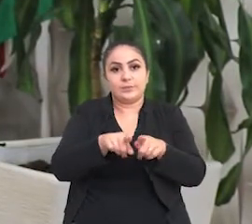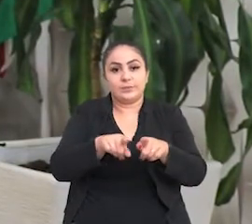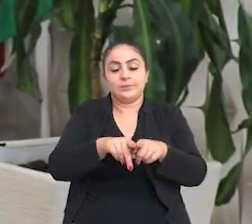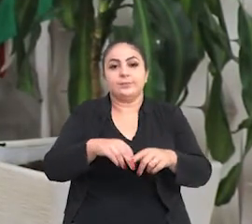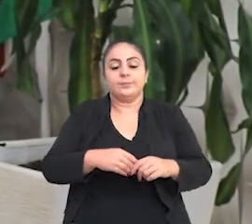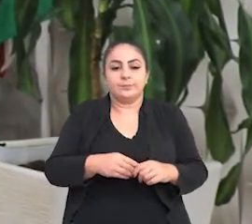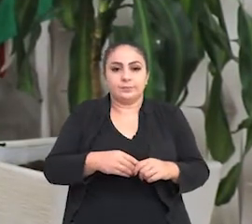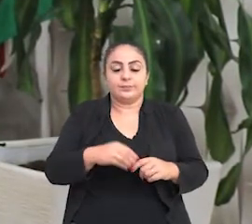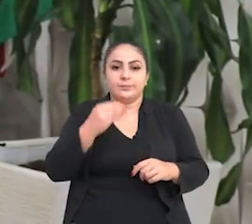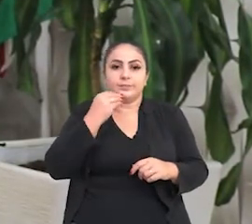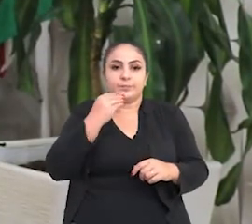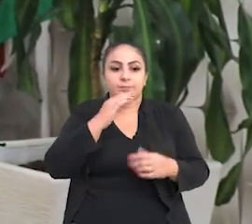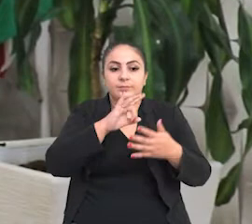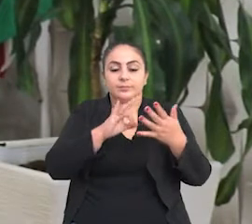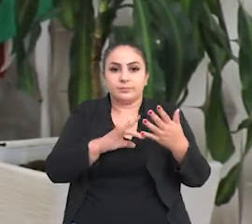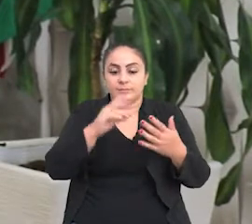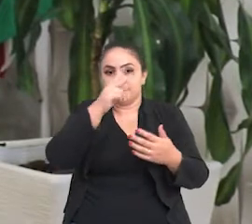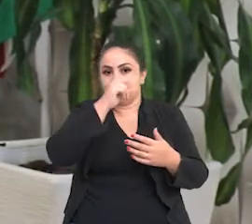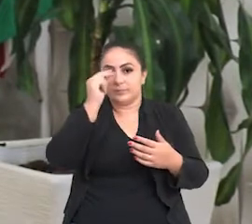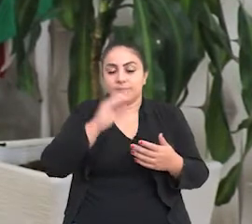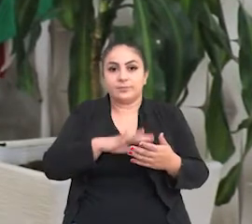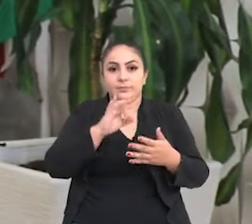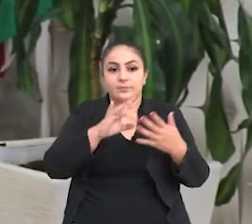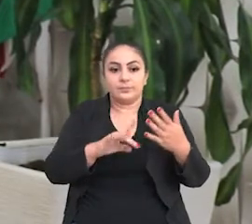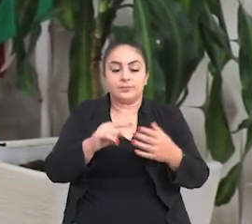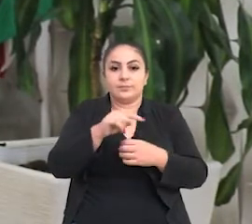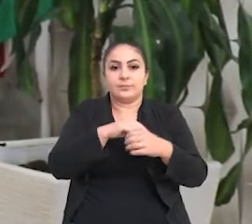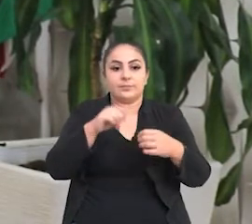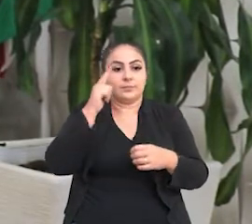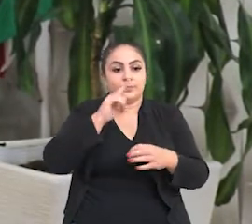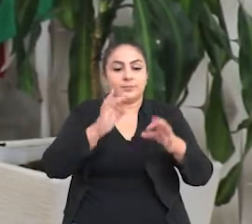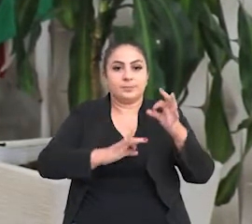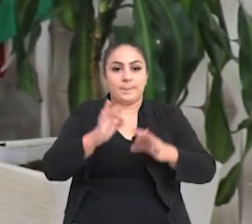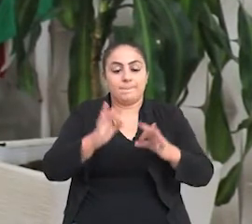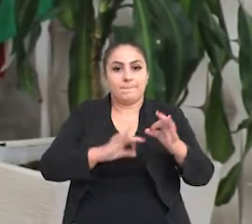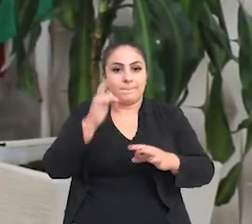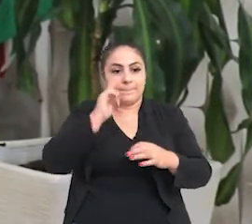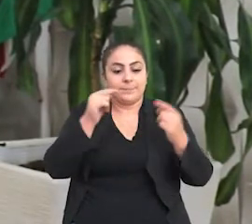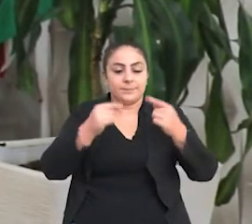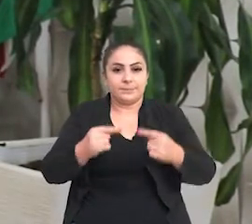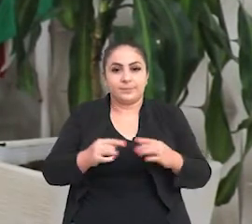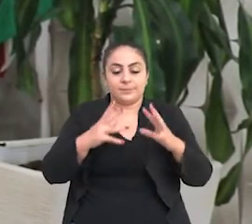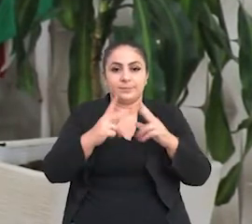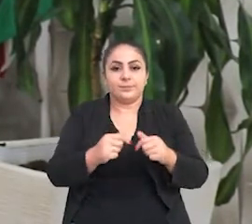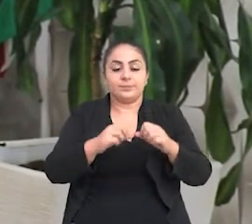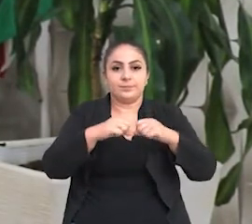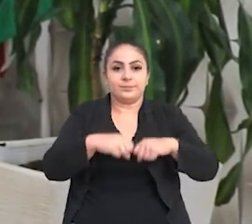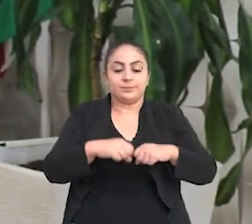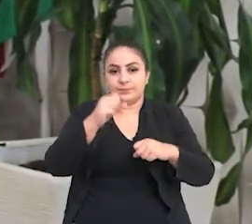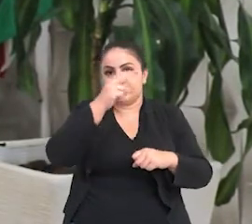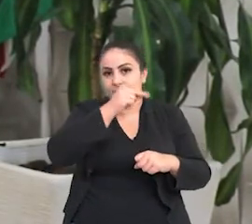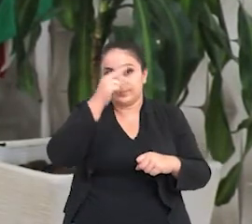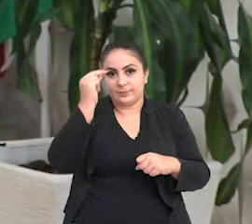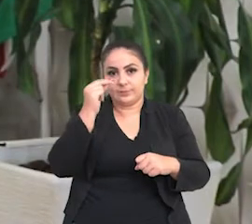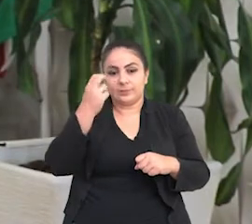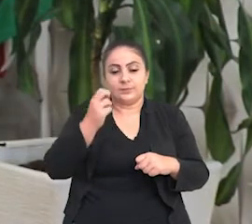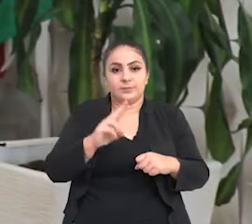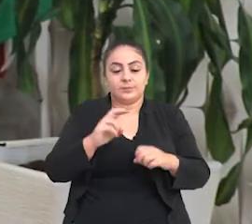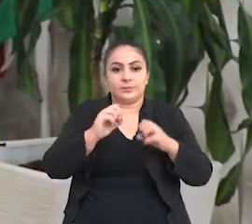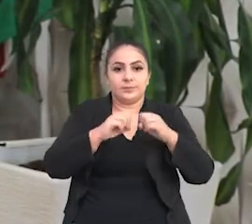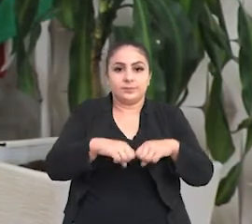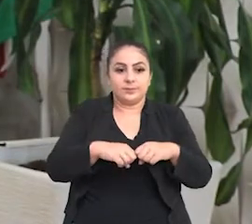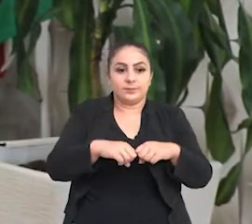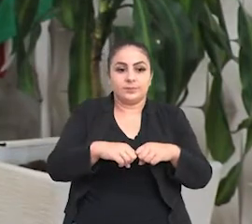região também. E, é claro, cada município, cada cidade vai se organizando, vai se estruturando no seu sistema municipal